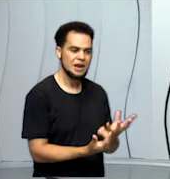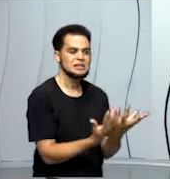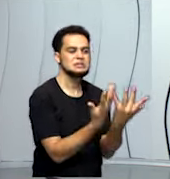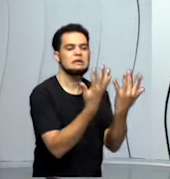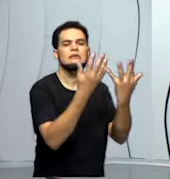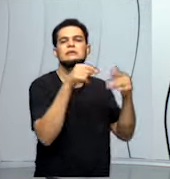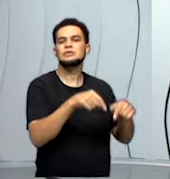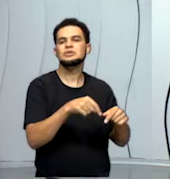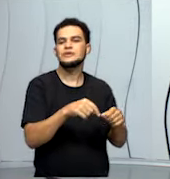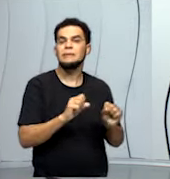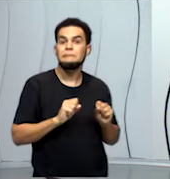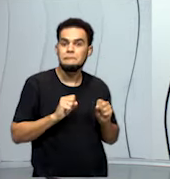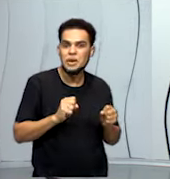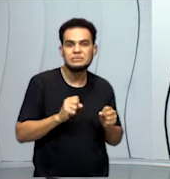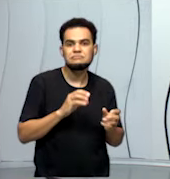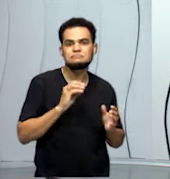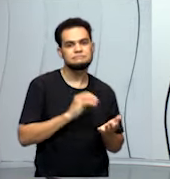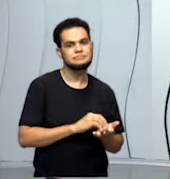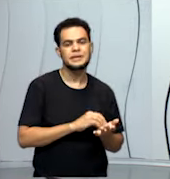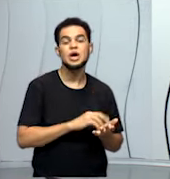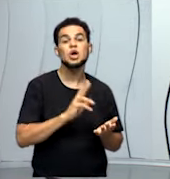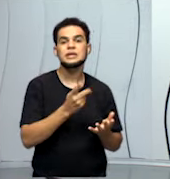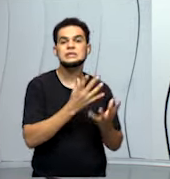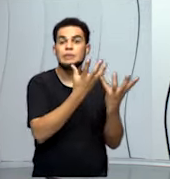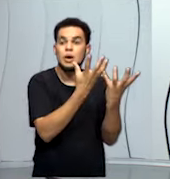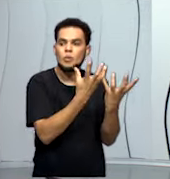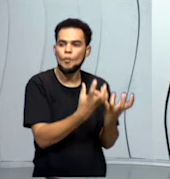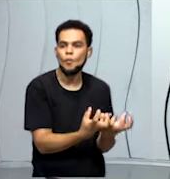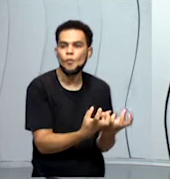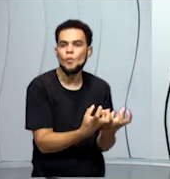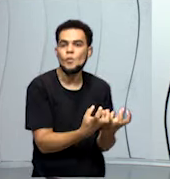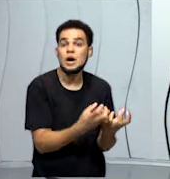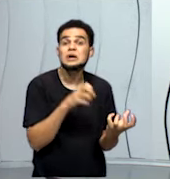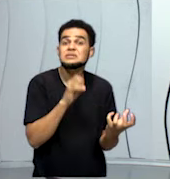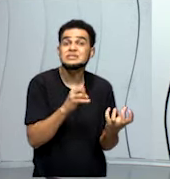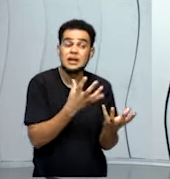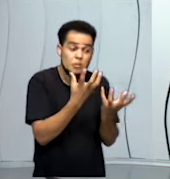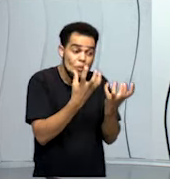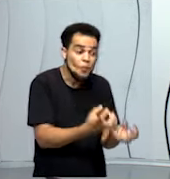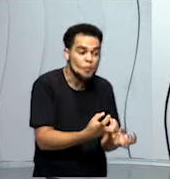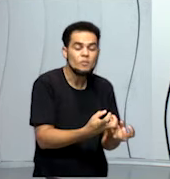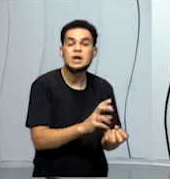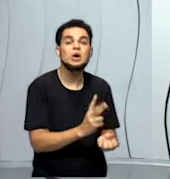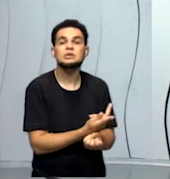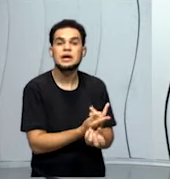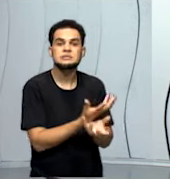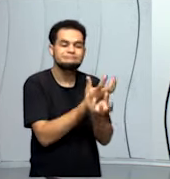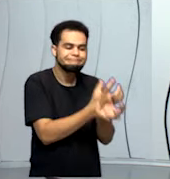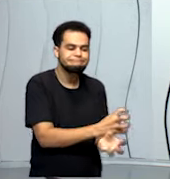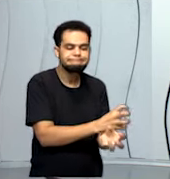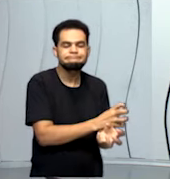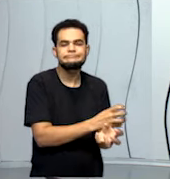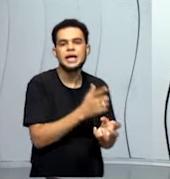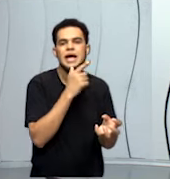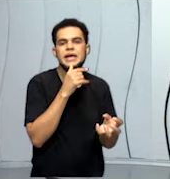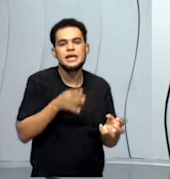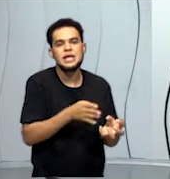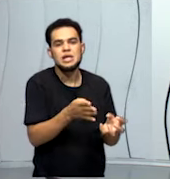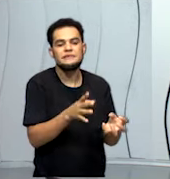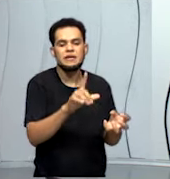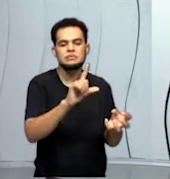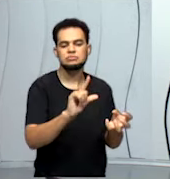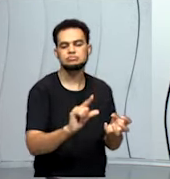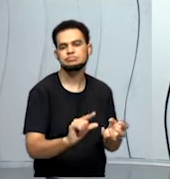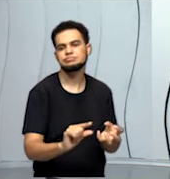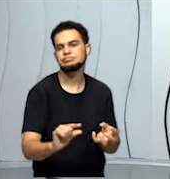e pode levá-la a secar. Se ele seca, você perde afluentes de rios, perde volume de rios e desvia